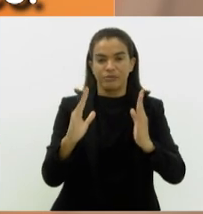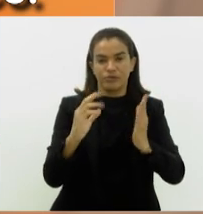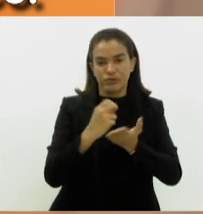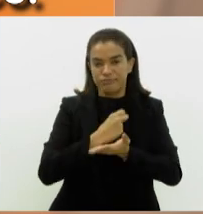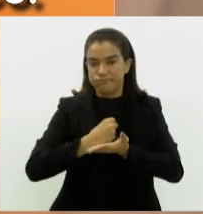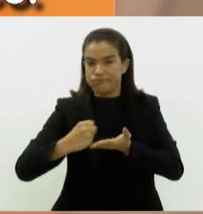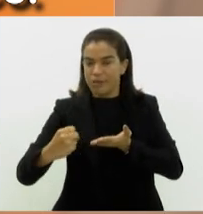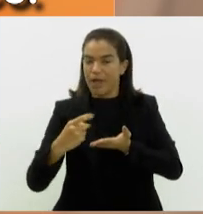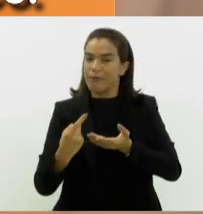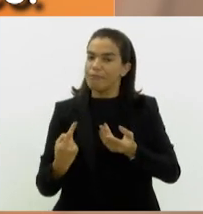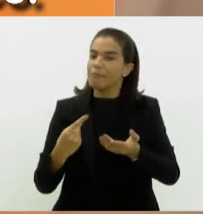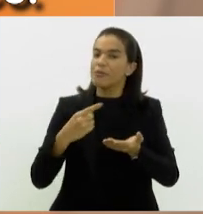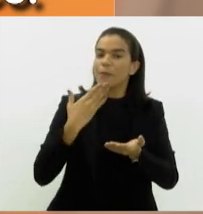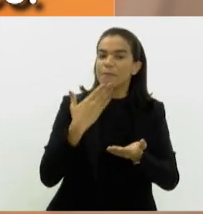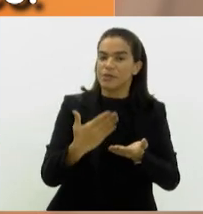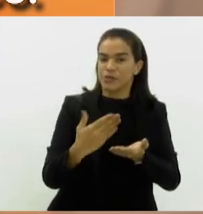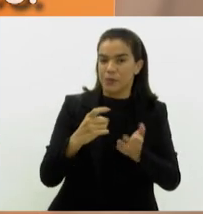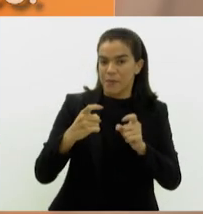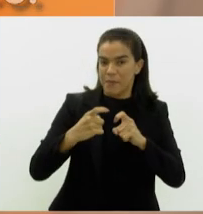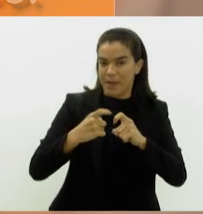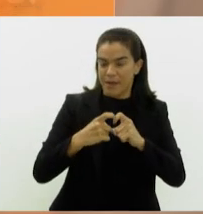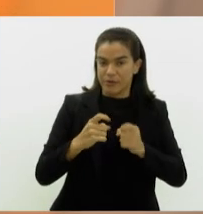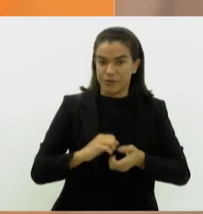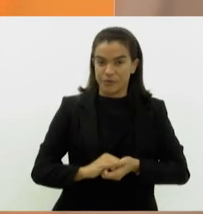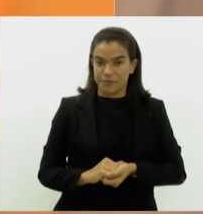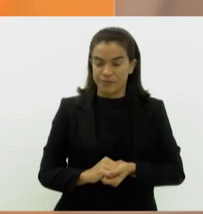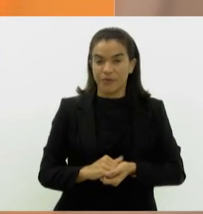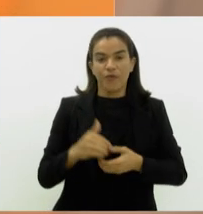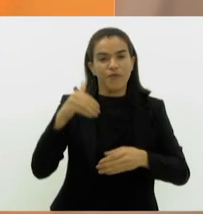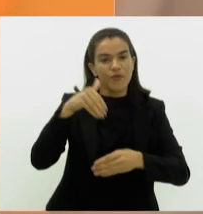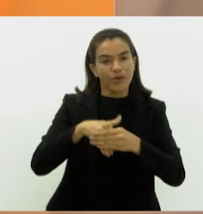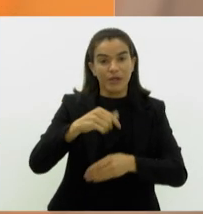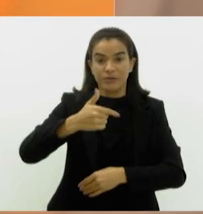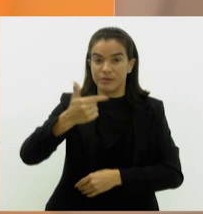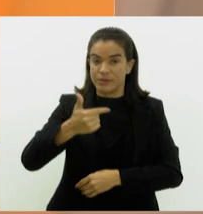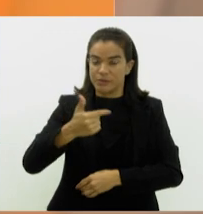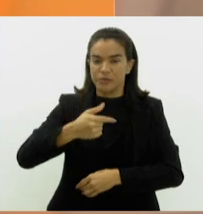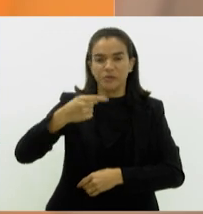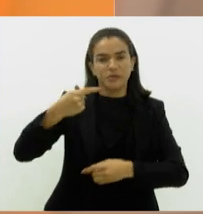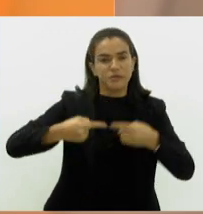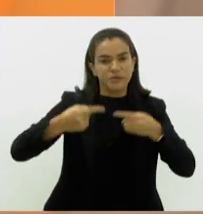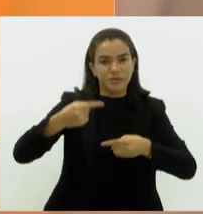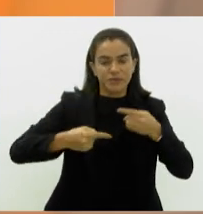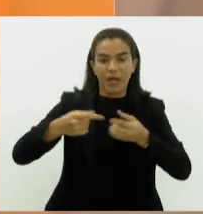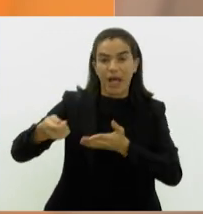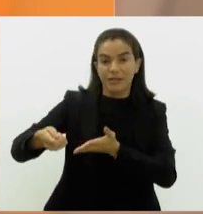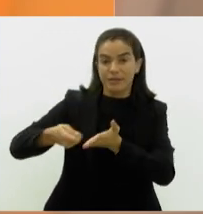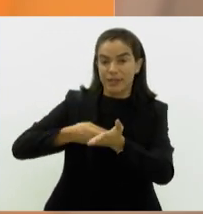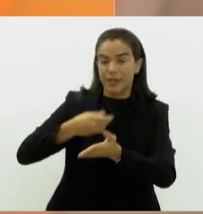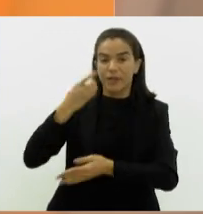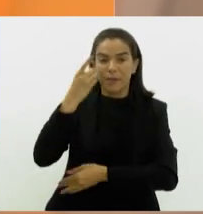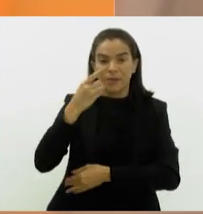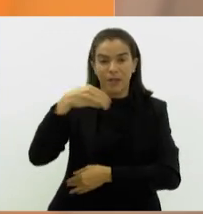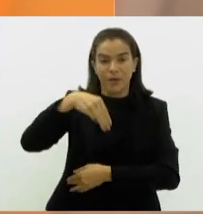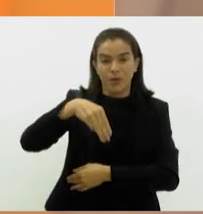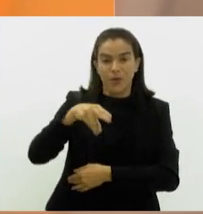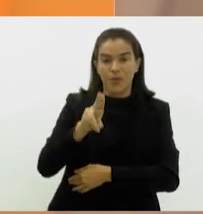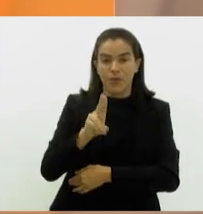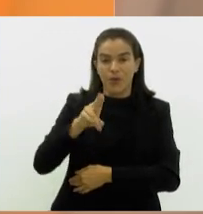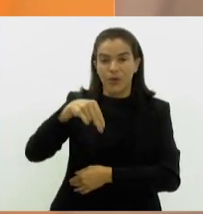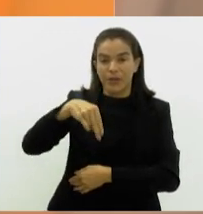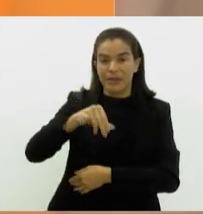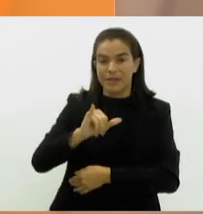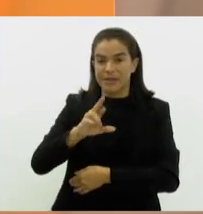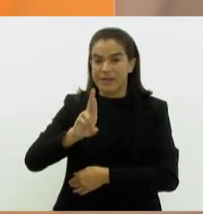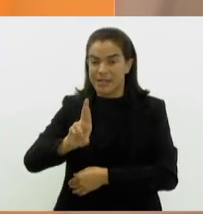consignado no pedido médico. Será votada em segunda discussão uma proposta assinada pelo deputado Munir Neto e outros